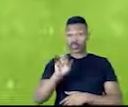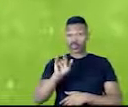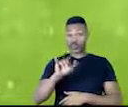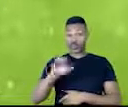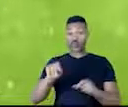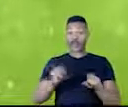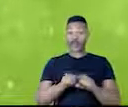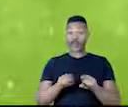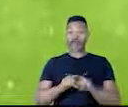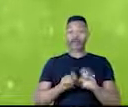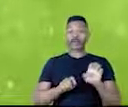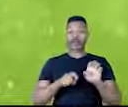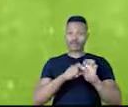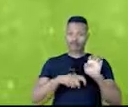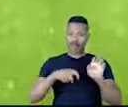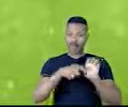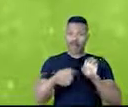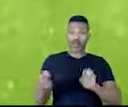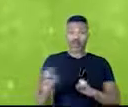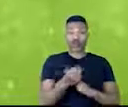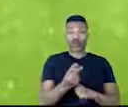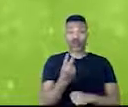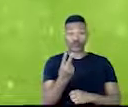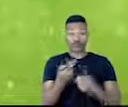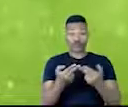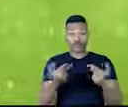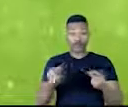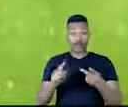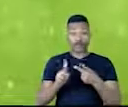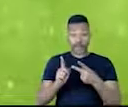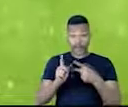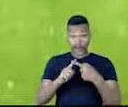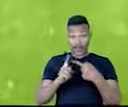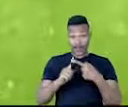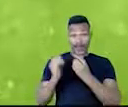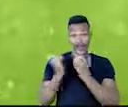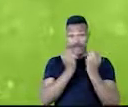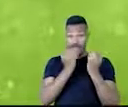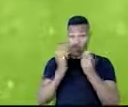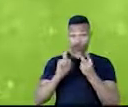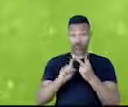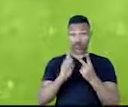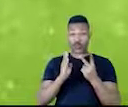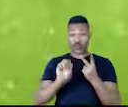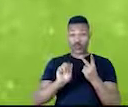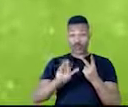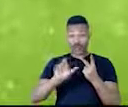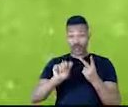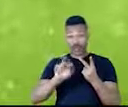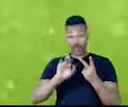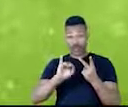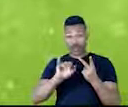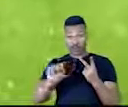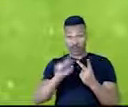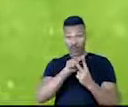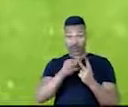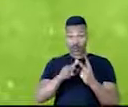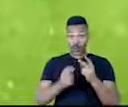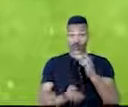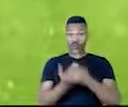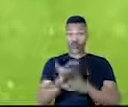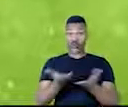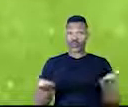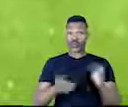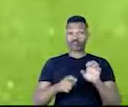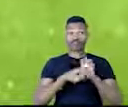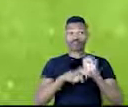inoculantes novos agora. Um para milho e outro para braquiária. E esses inoculantes novos que a Embrapa acabou de lançar, provavelmente